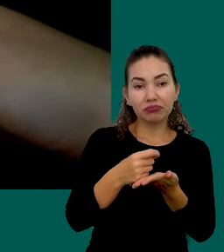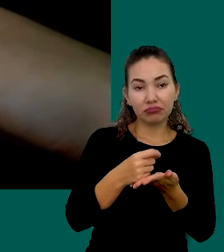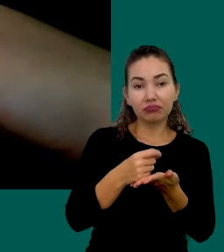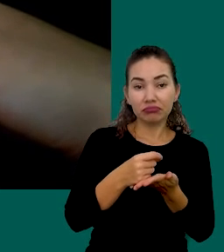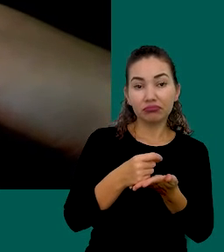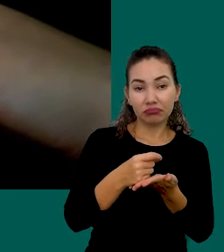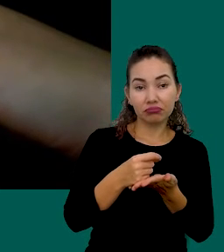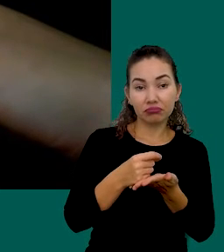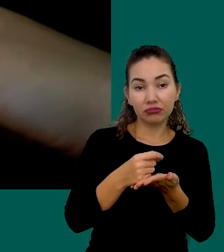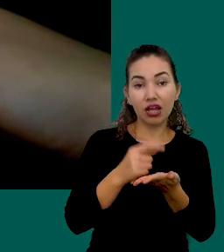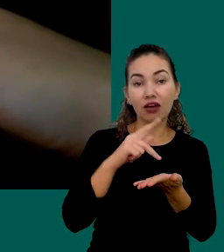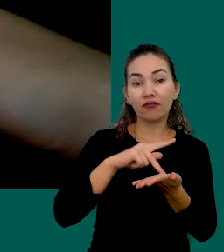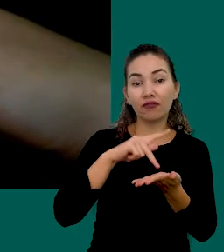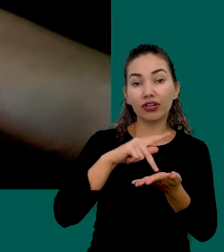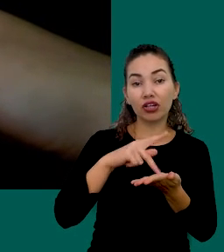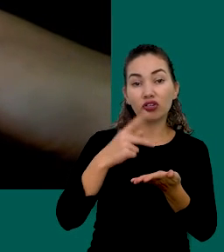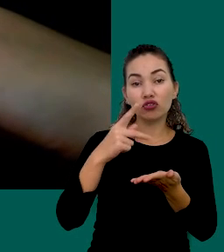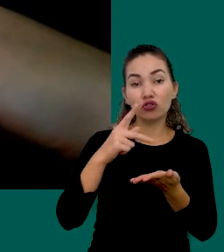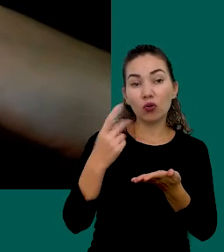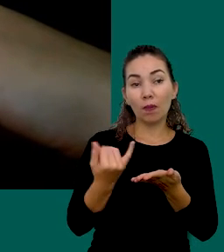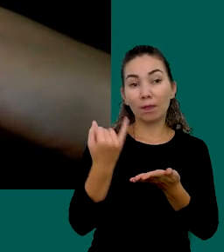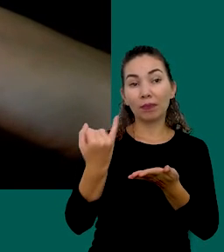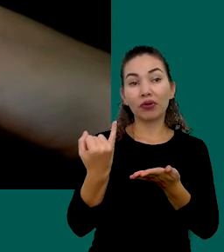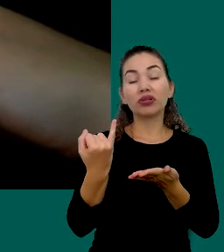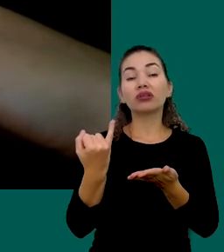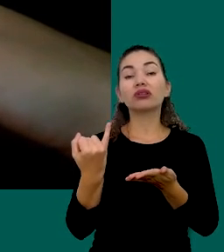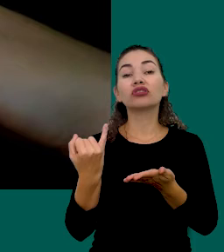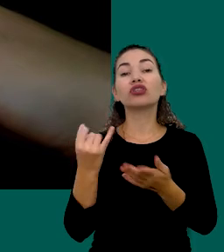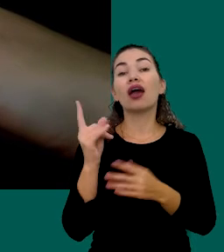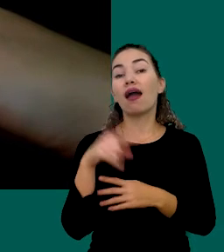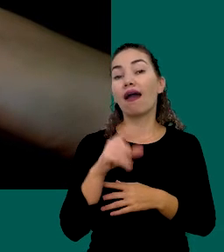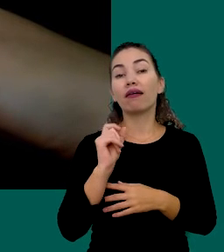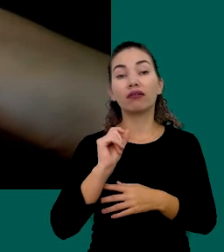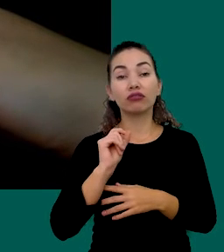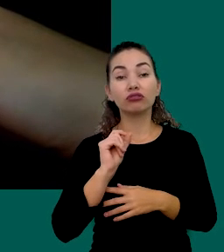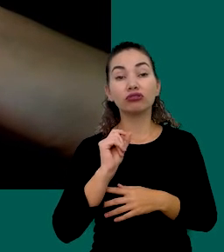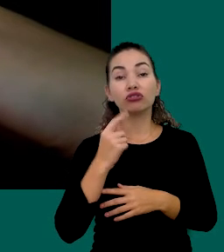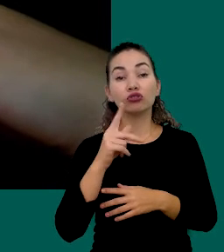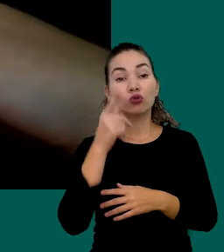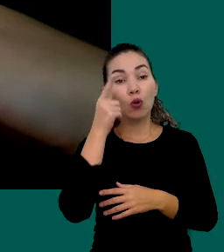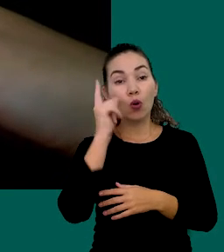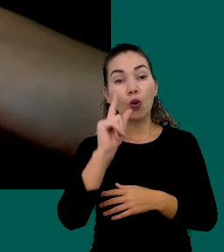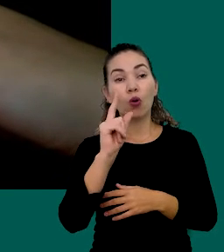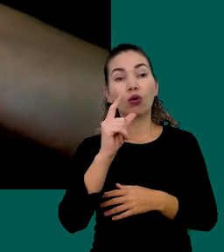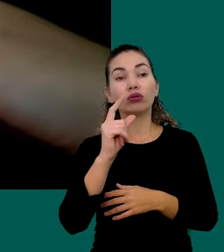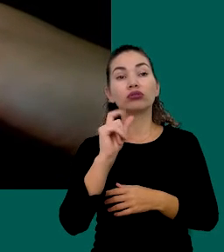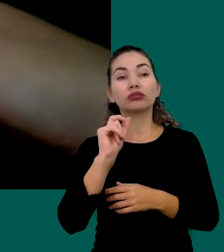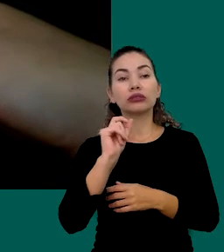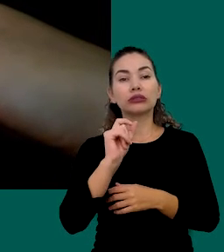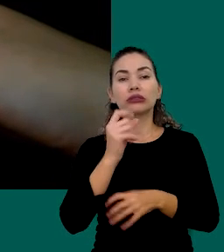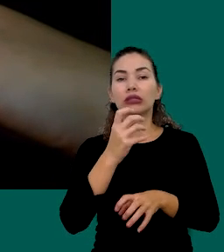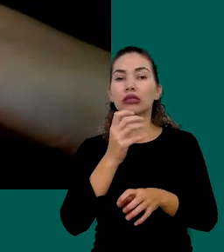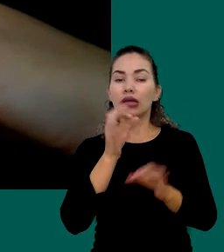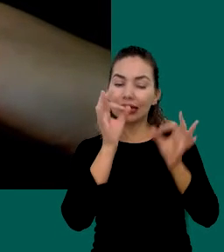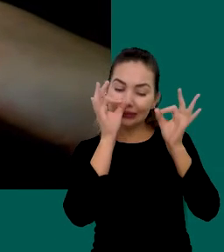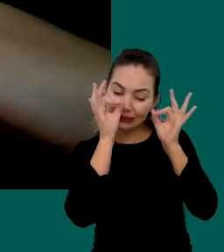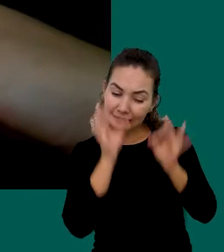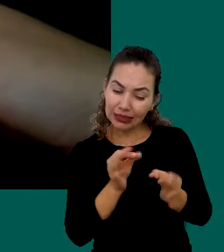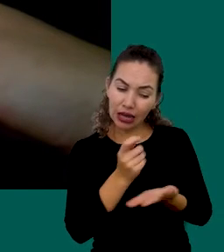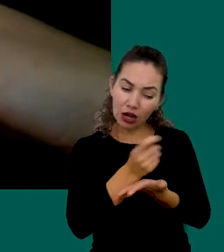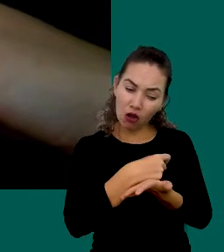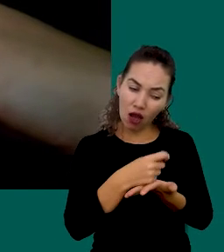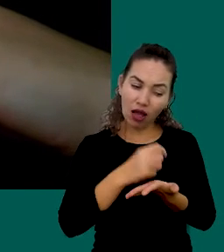O Que Realmente Importa É Que Você Tenha Disciplina E Que Anote